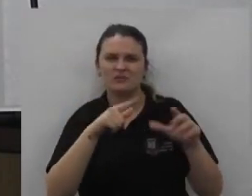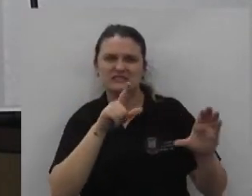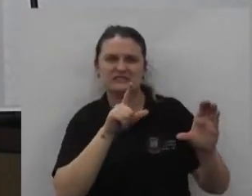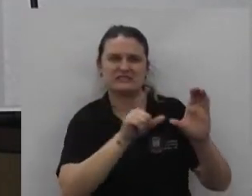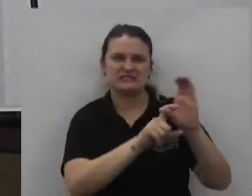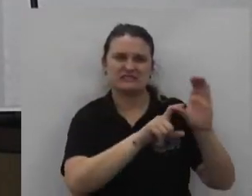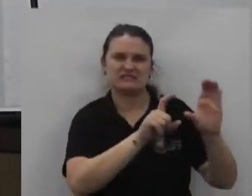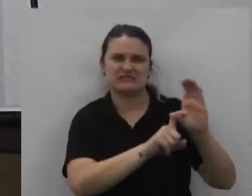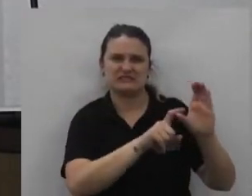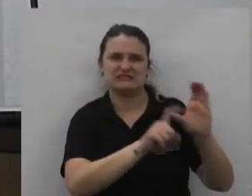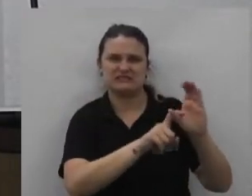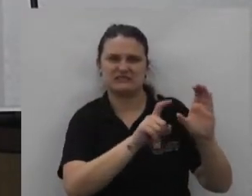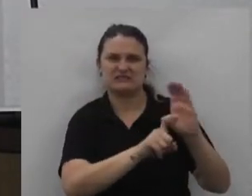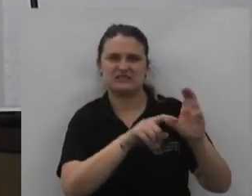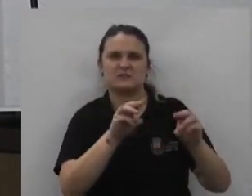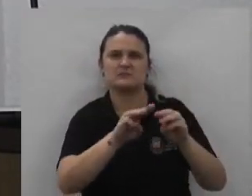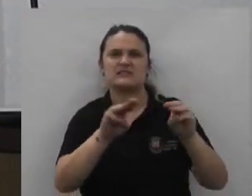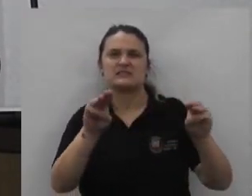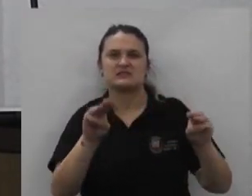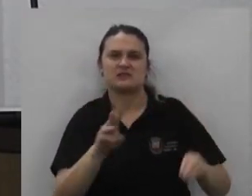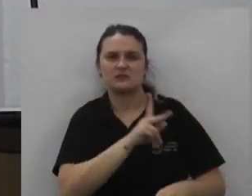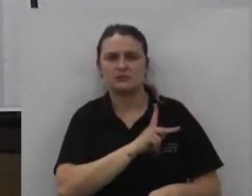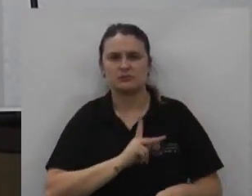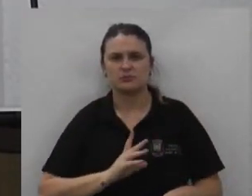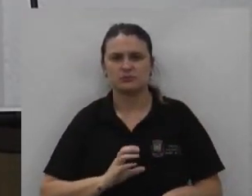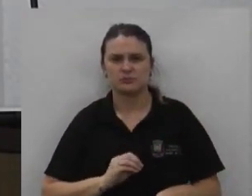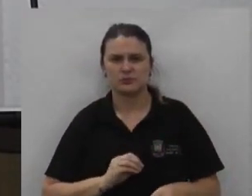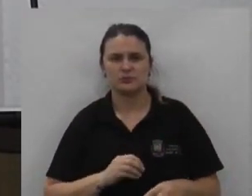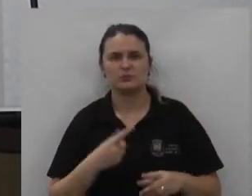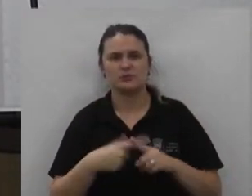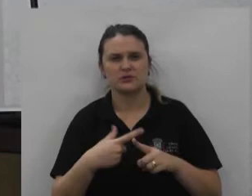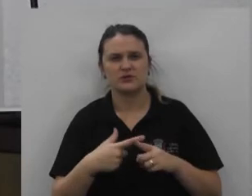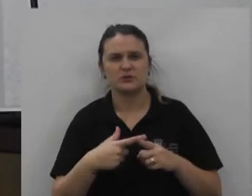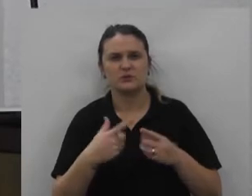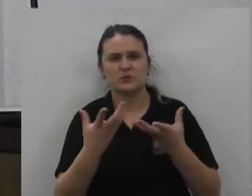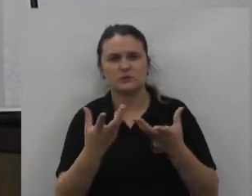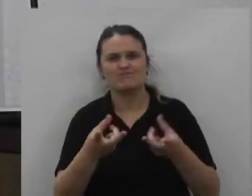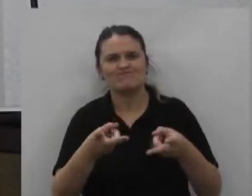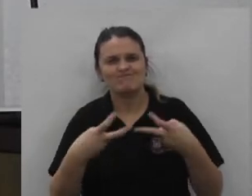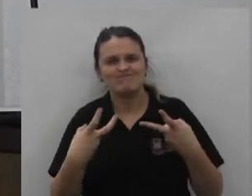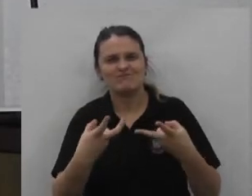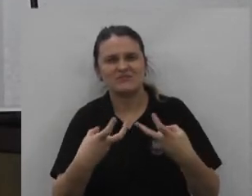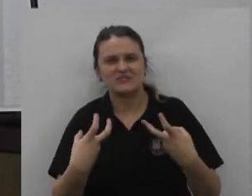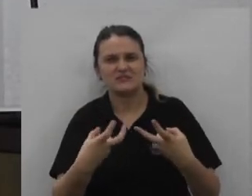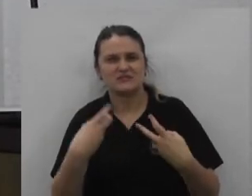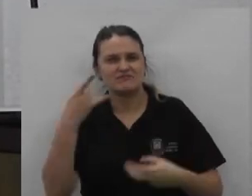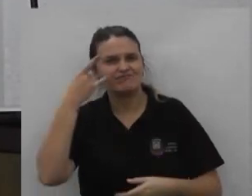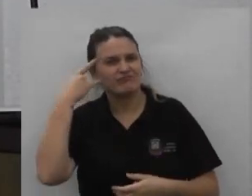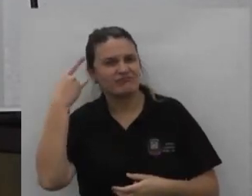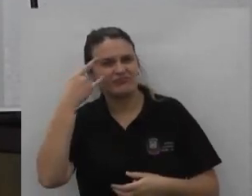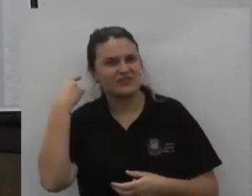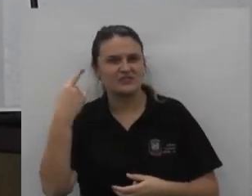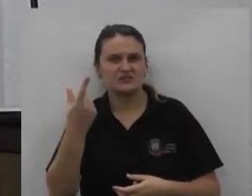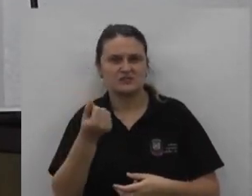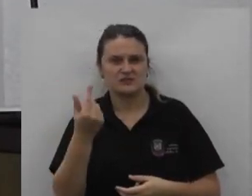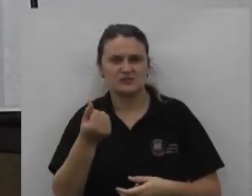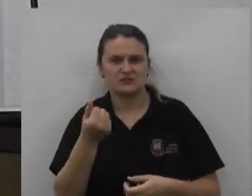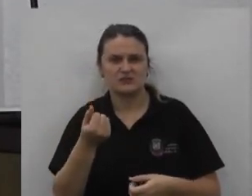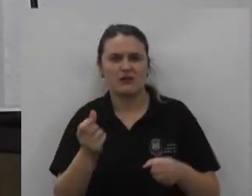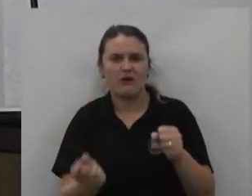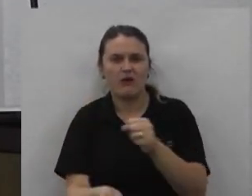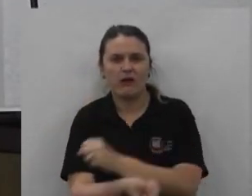federais foram nomeados ministérios criados para absorver abrigar e trabalhar um sistema